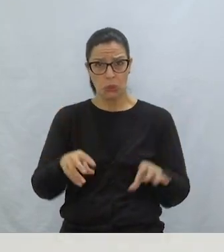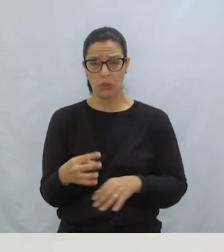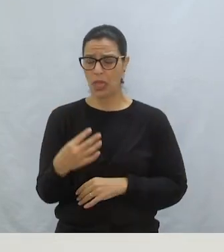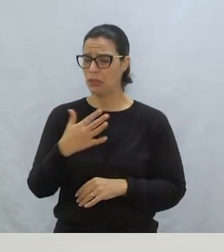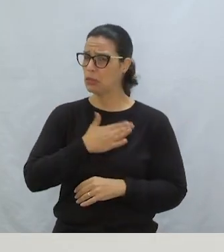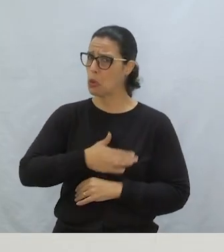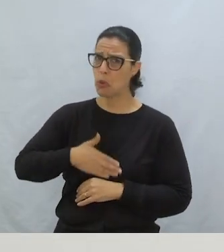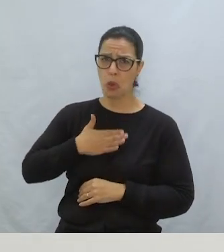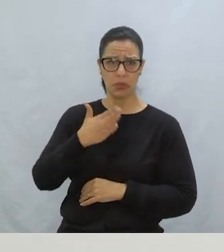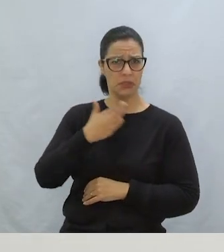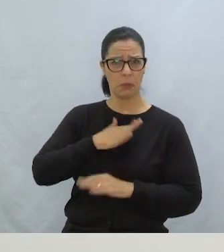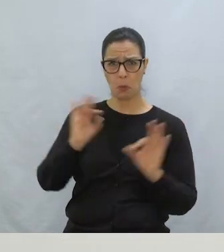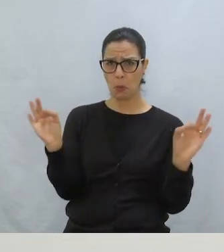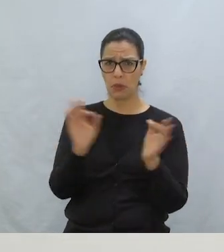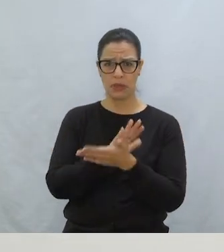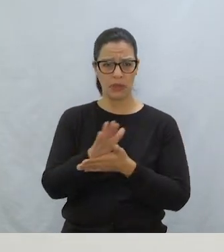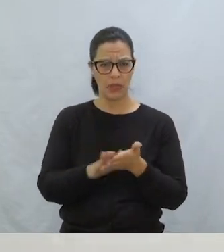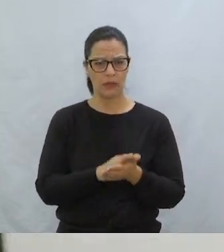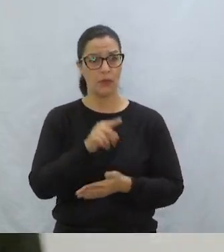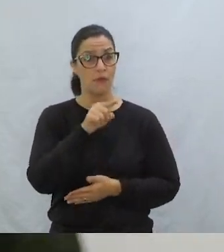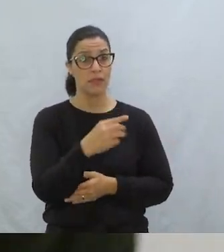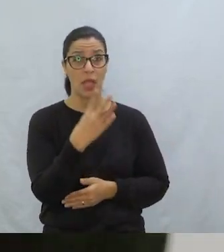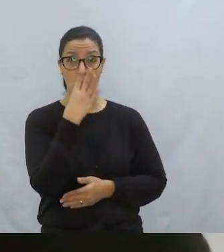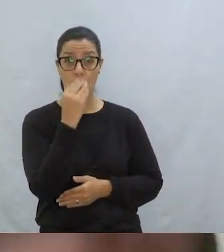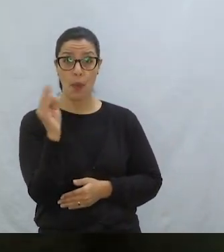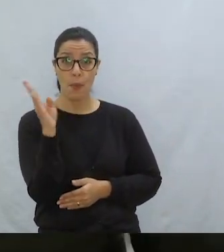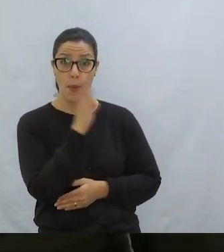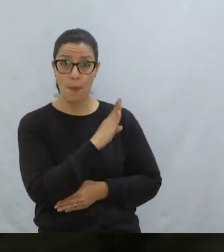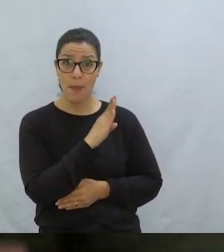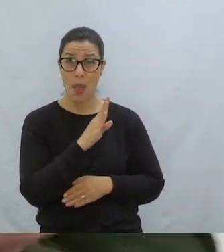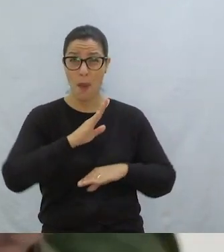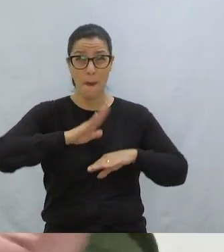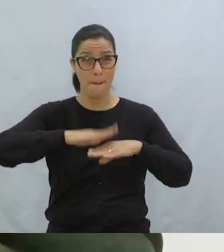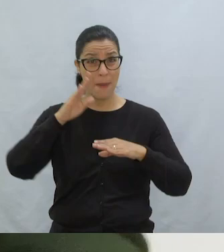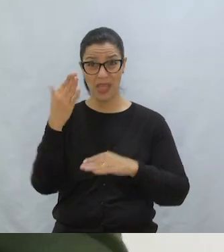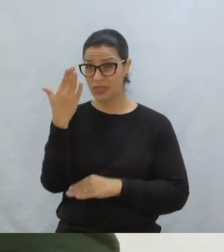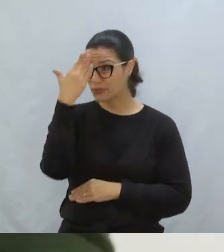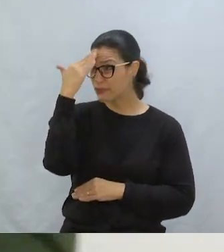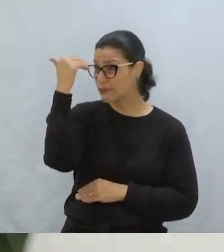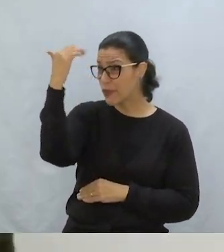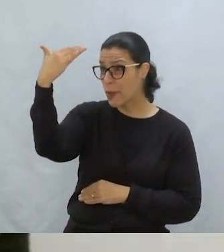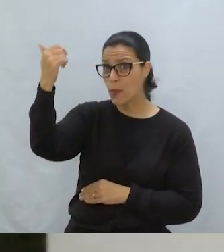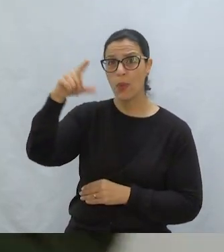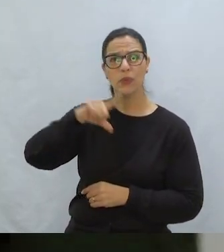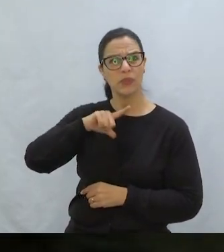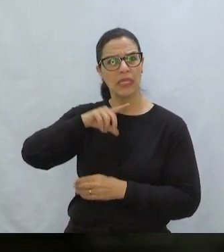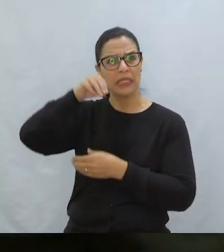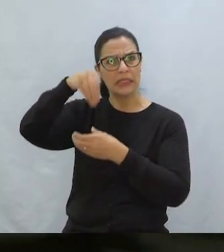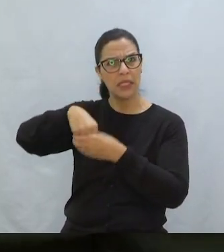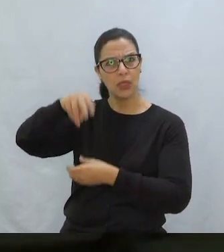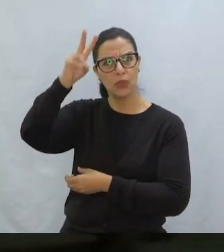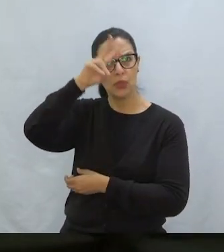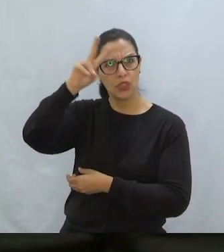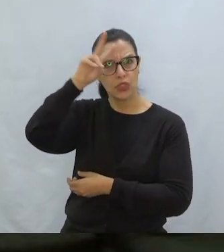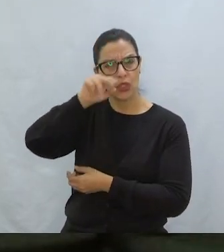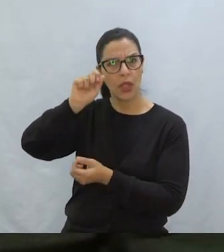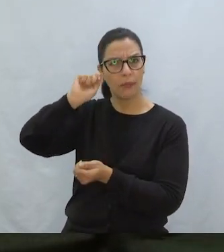mais quer saber de mim Você é o lobo mau? O maior vilão dos contos de fadas?